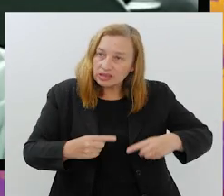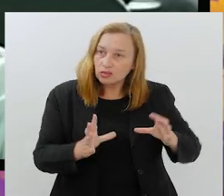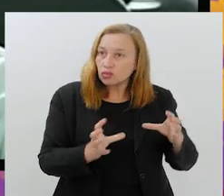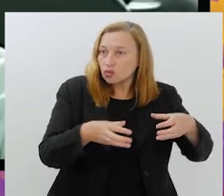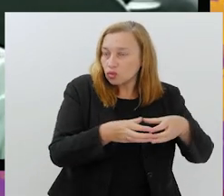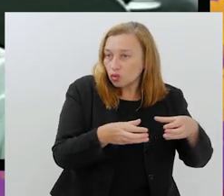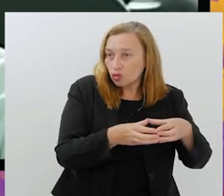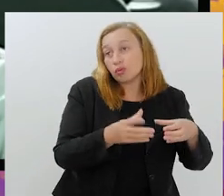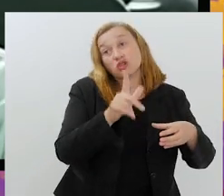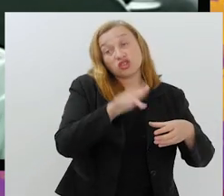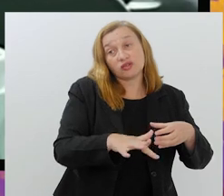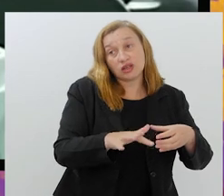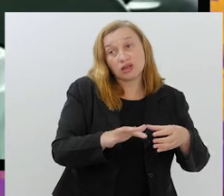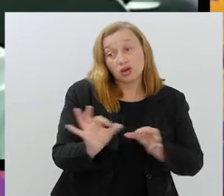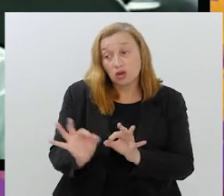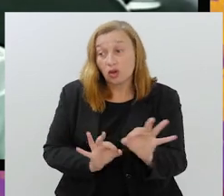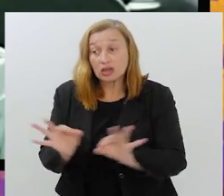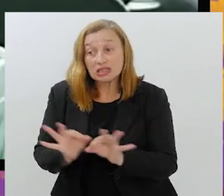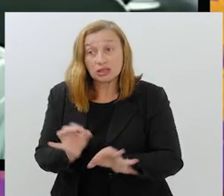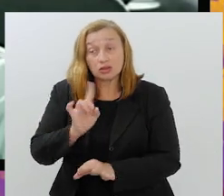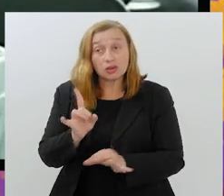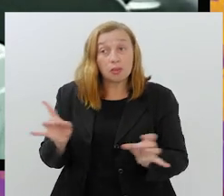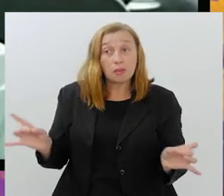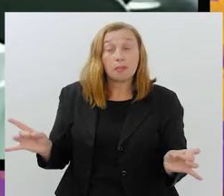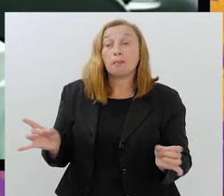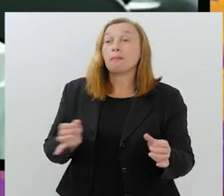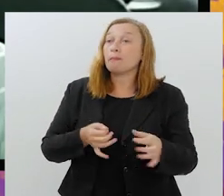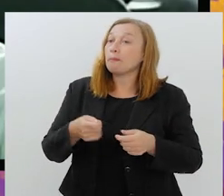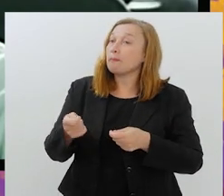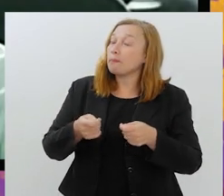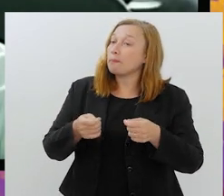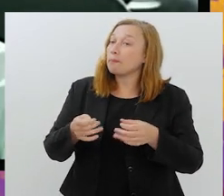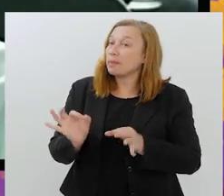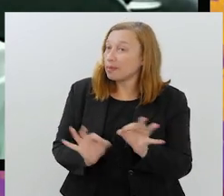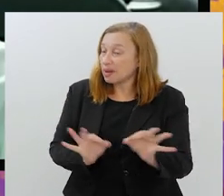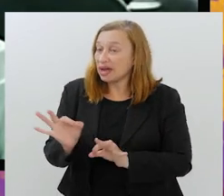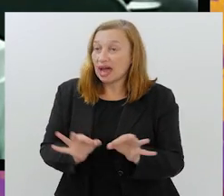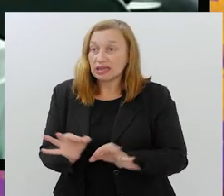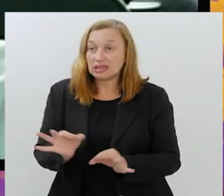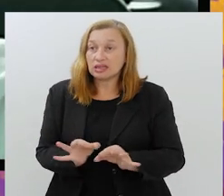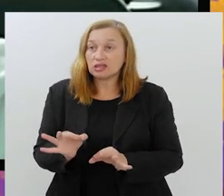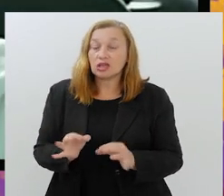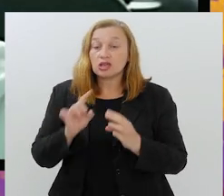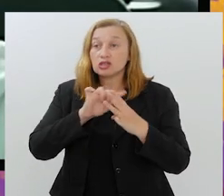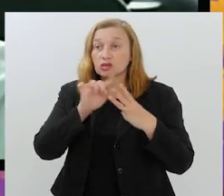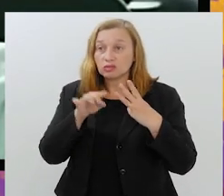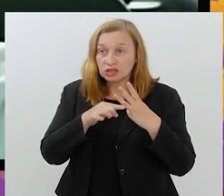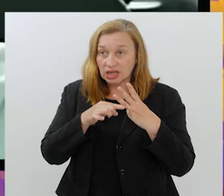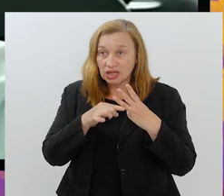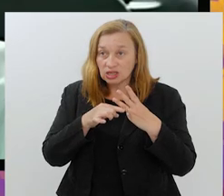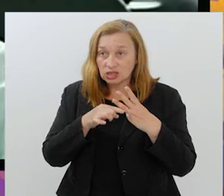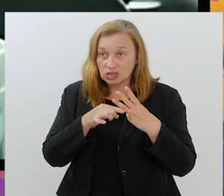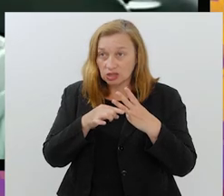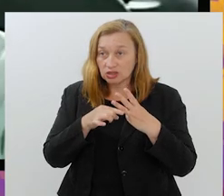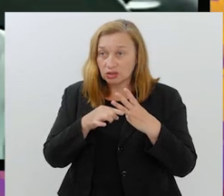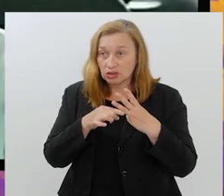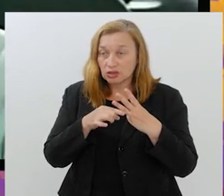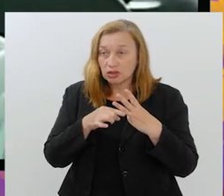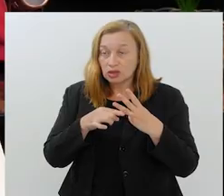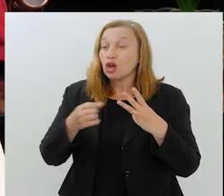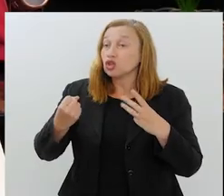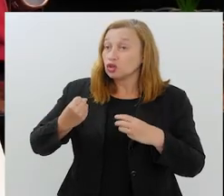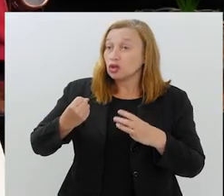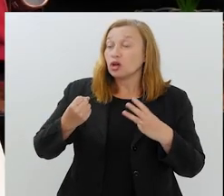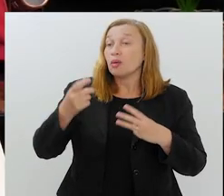tempo que as federações não se organizavam para isso. Elas têm um peso enorme. São três pontos por federação